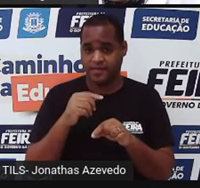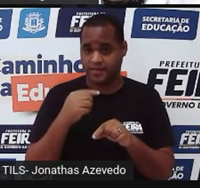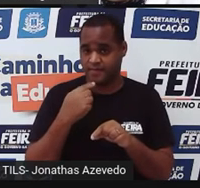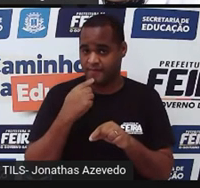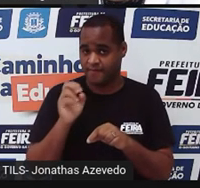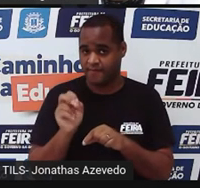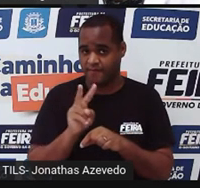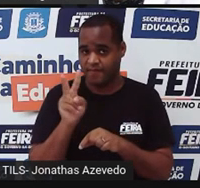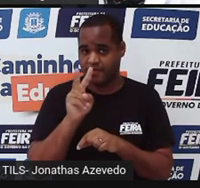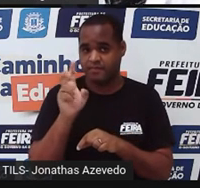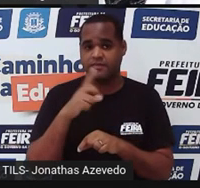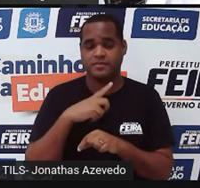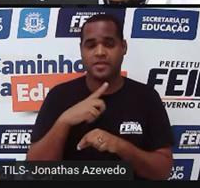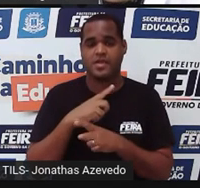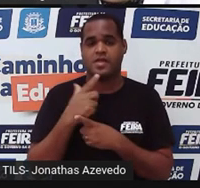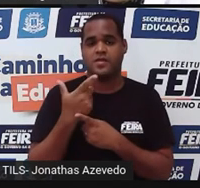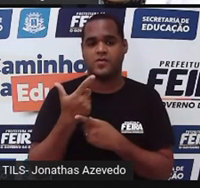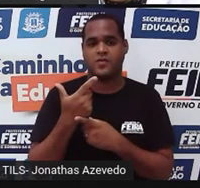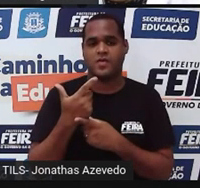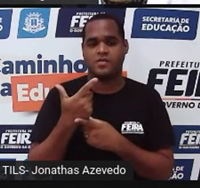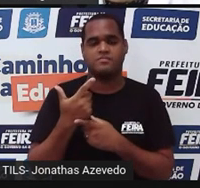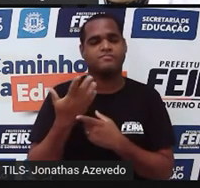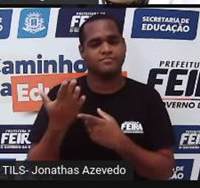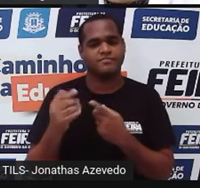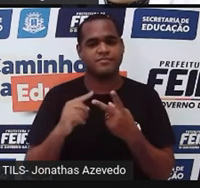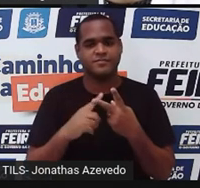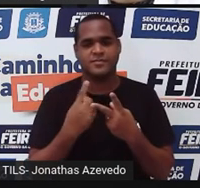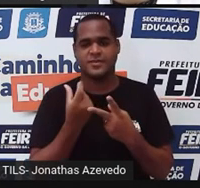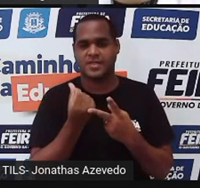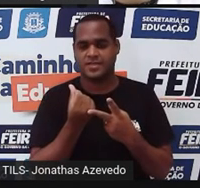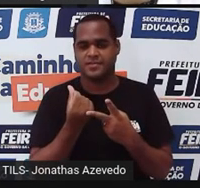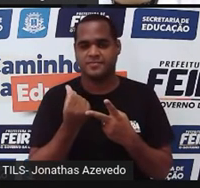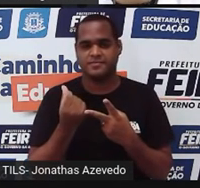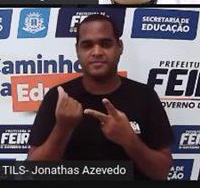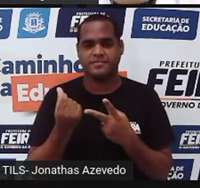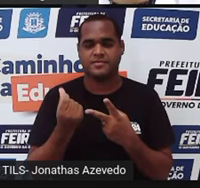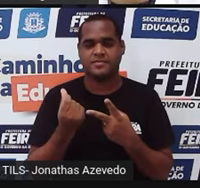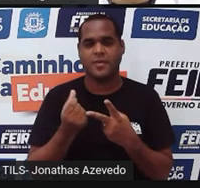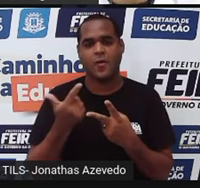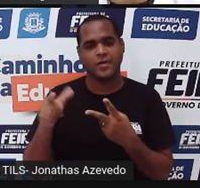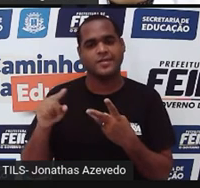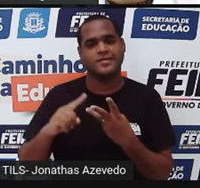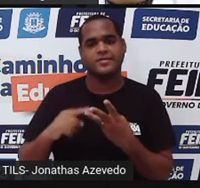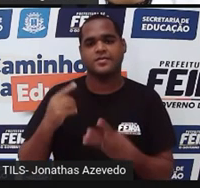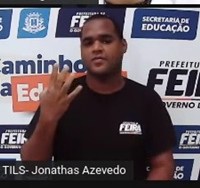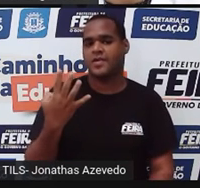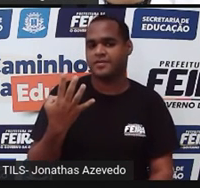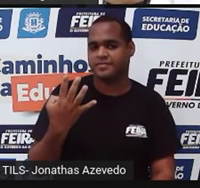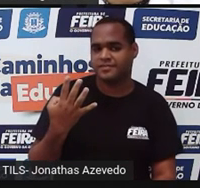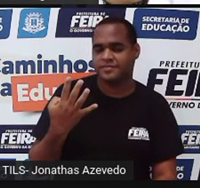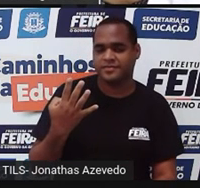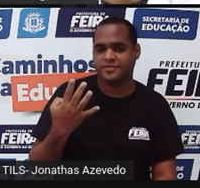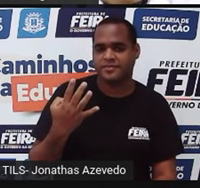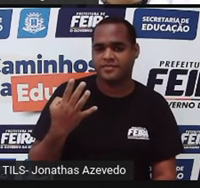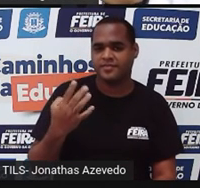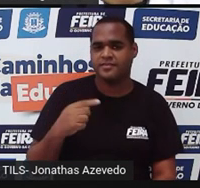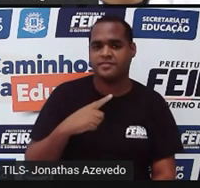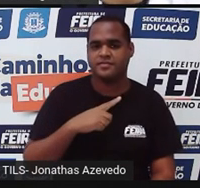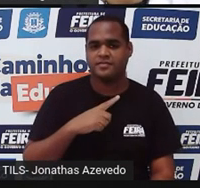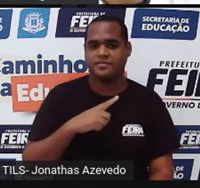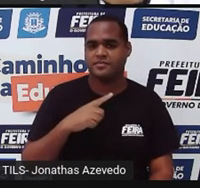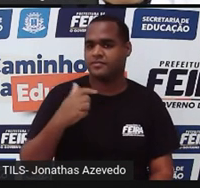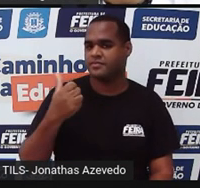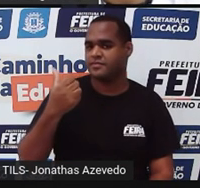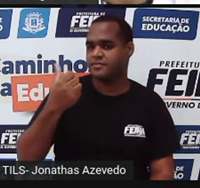Área do quarto 1 12 metros quadrados área do quarto 2 16 metros quadrados área do banheiro 4 metros